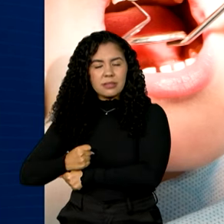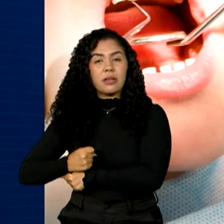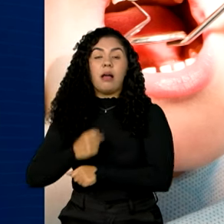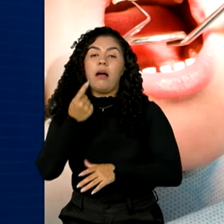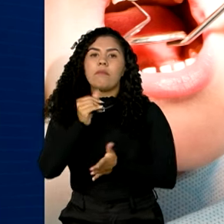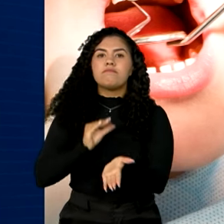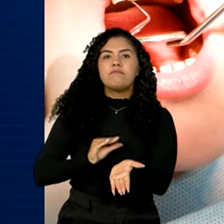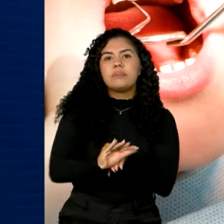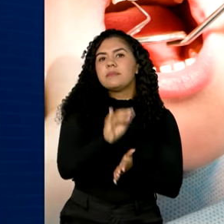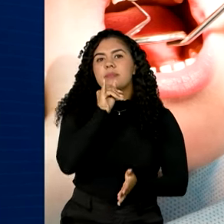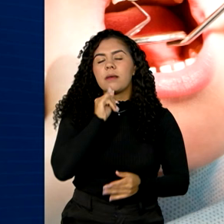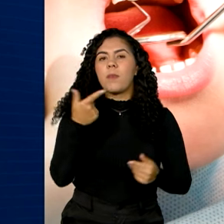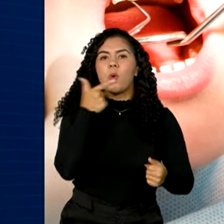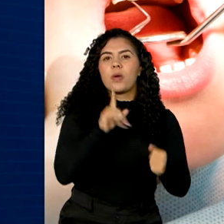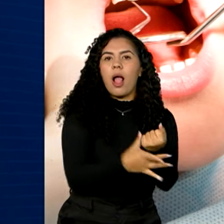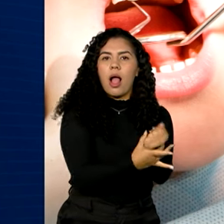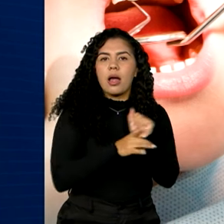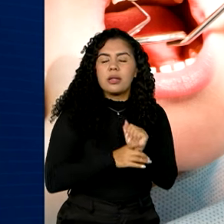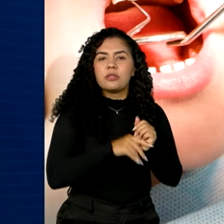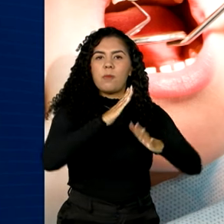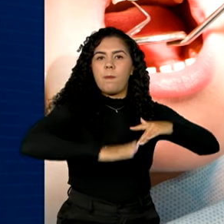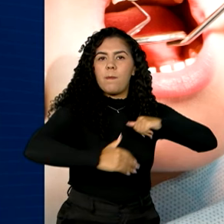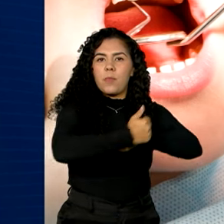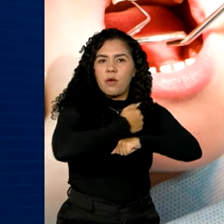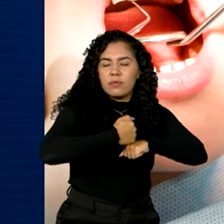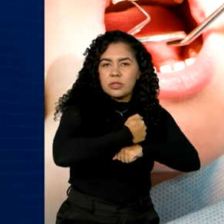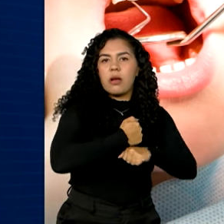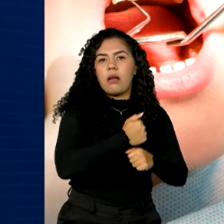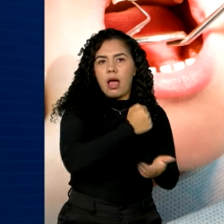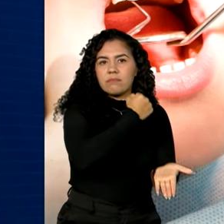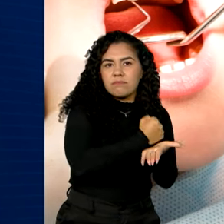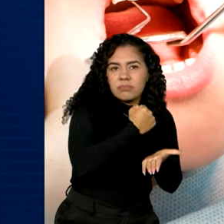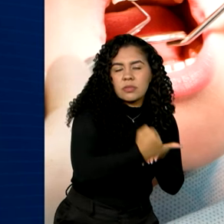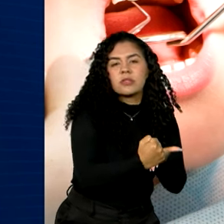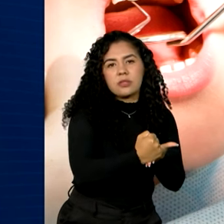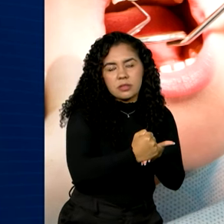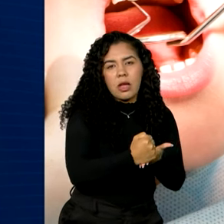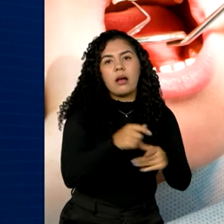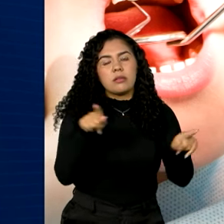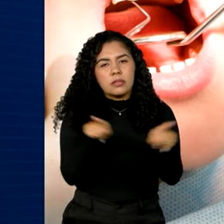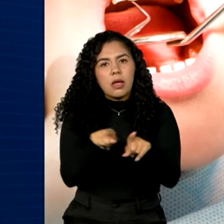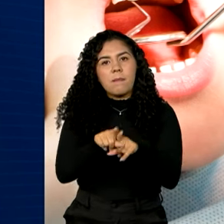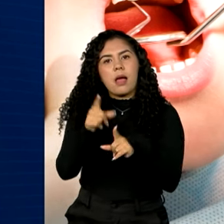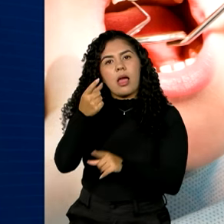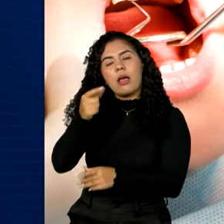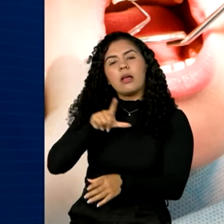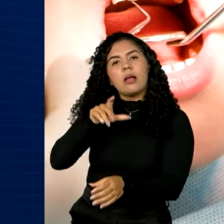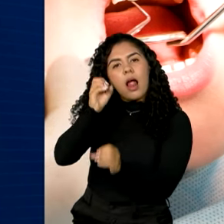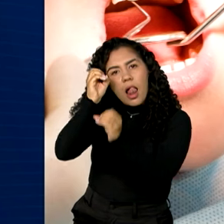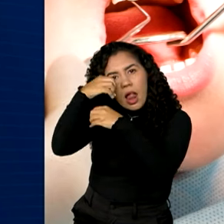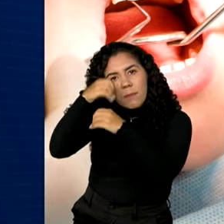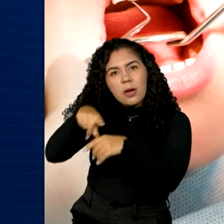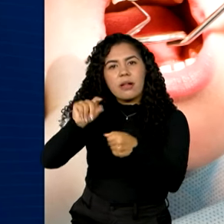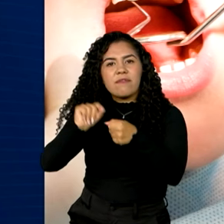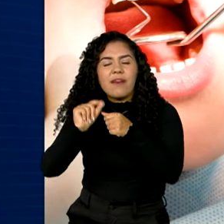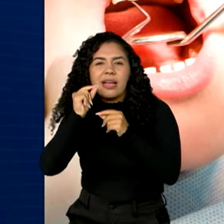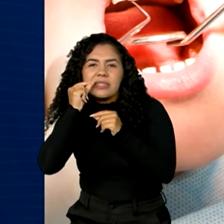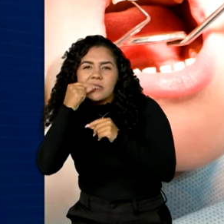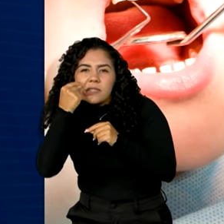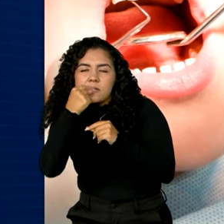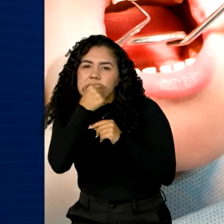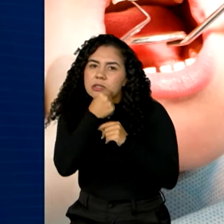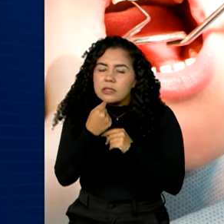garantem a contratação de equipes especializadas em saúde bucal, repasse para laboratórios regionais de prótese dentária,